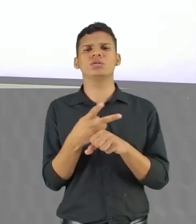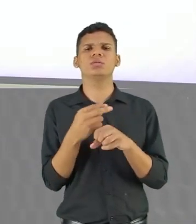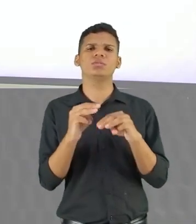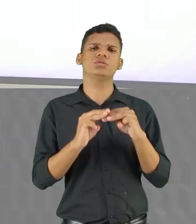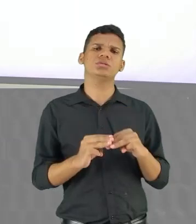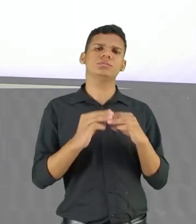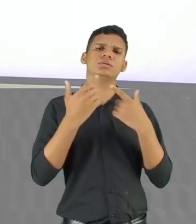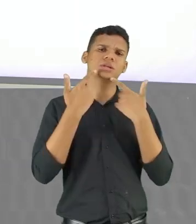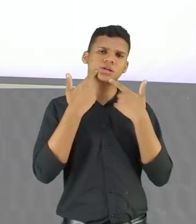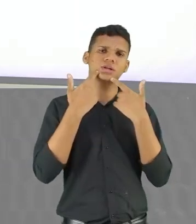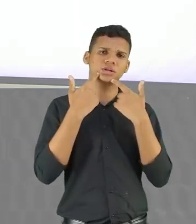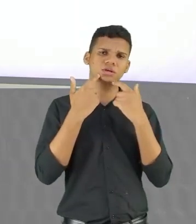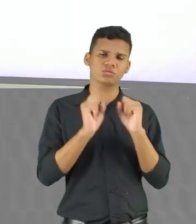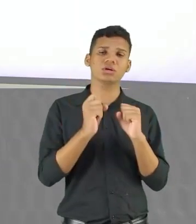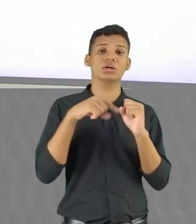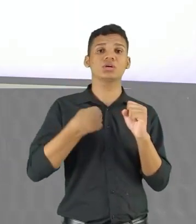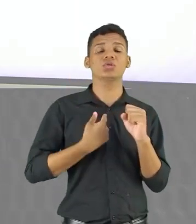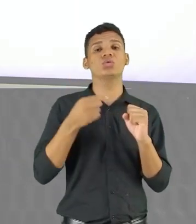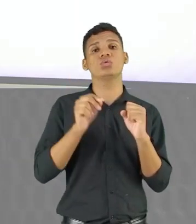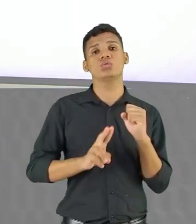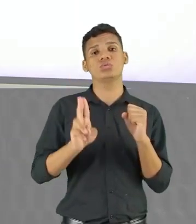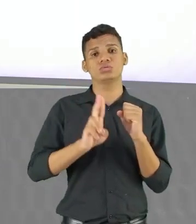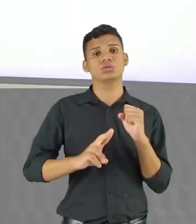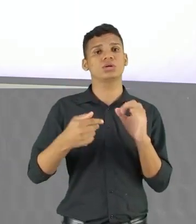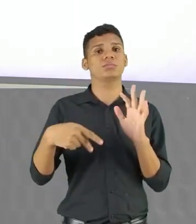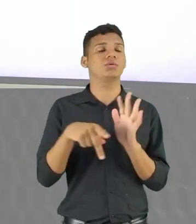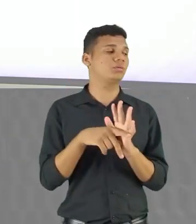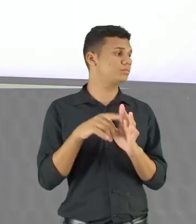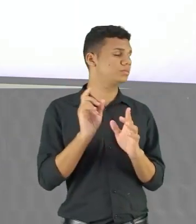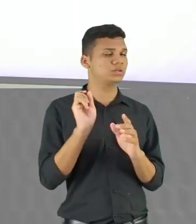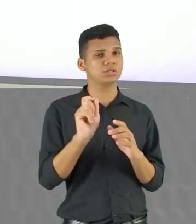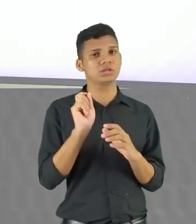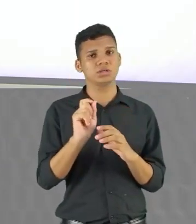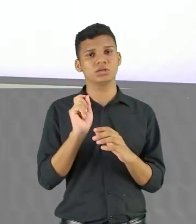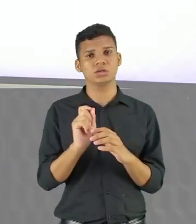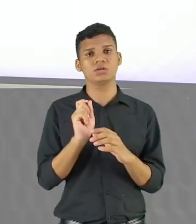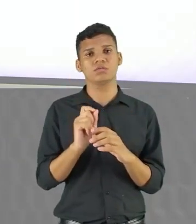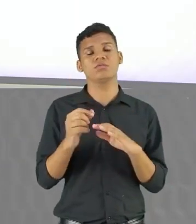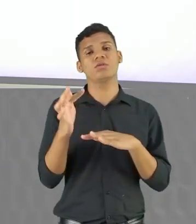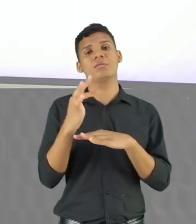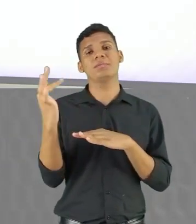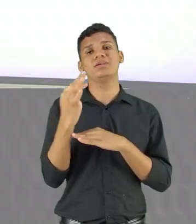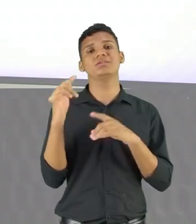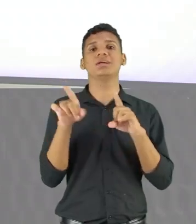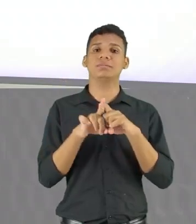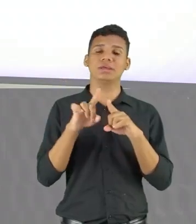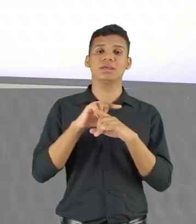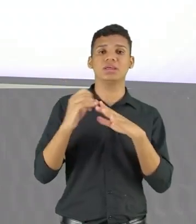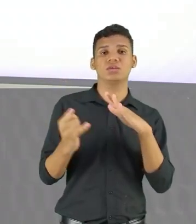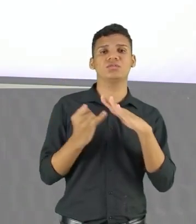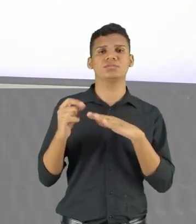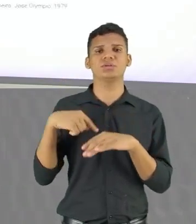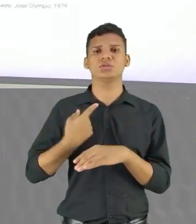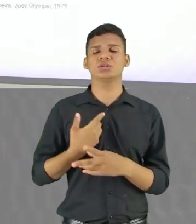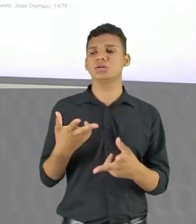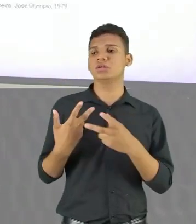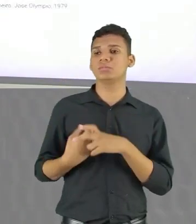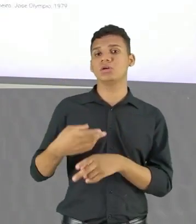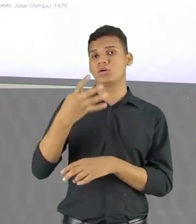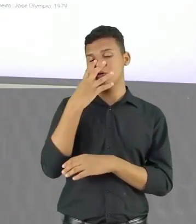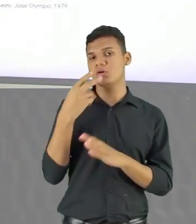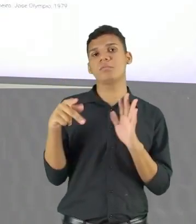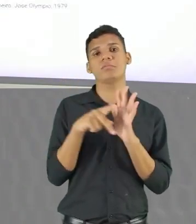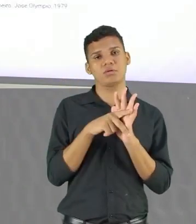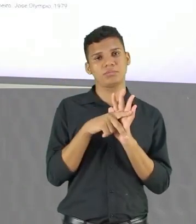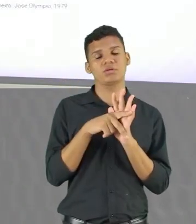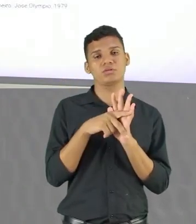gente vai ver que o uso ocorre em razão das situações formais e informais. Então, se a gente for olhar o próprio texto aqui,